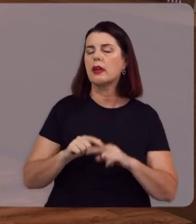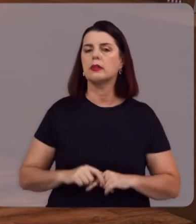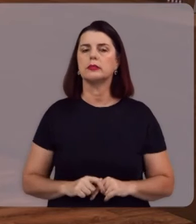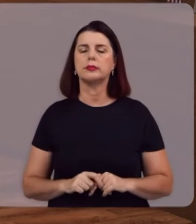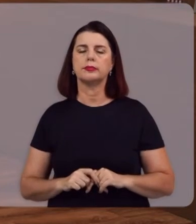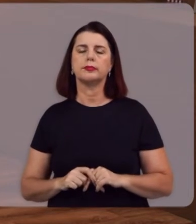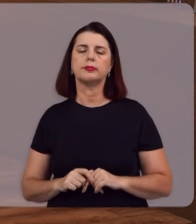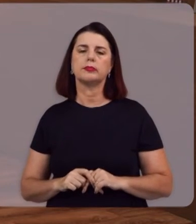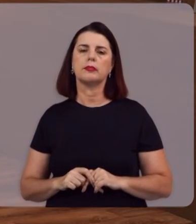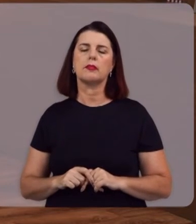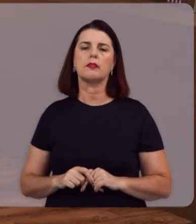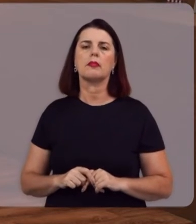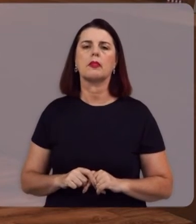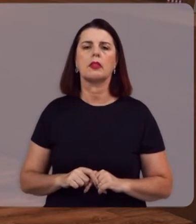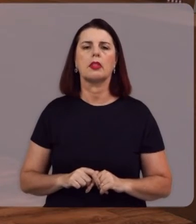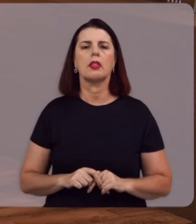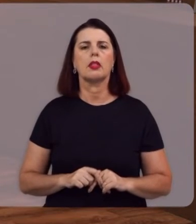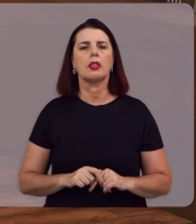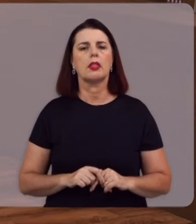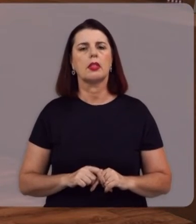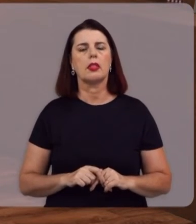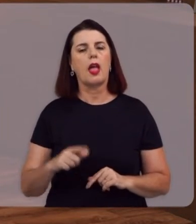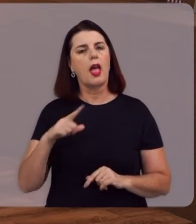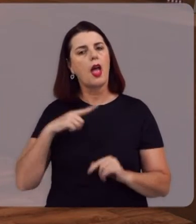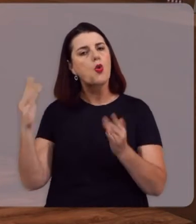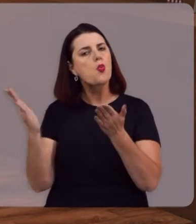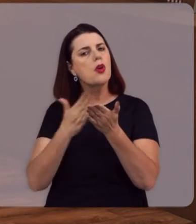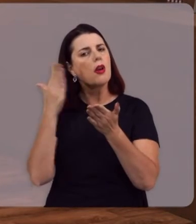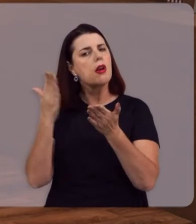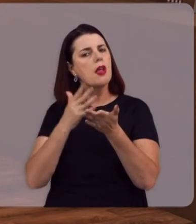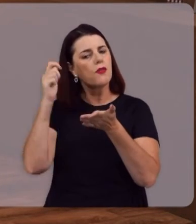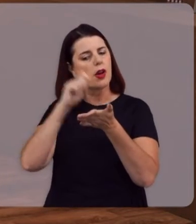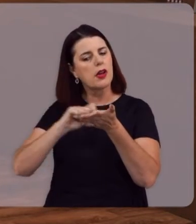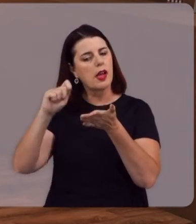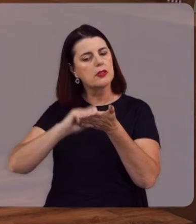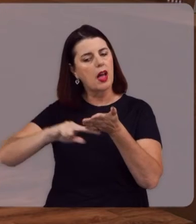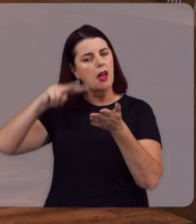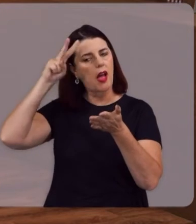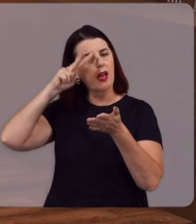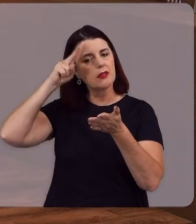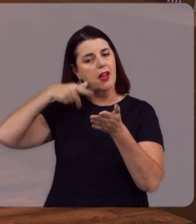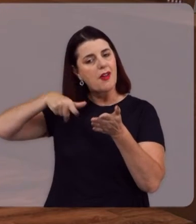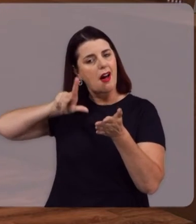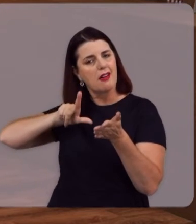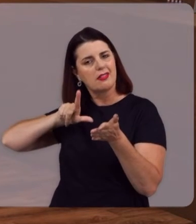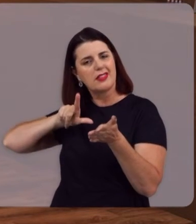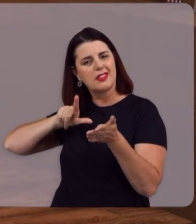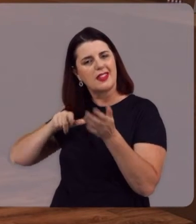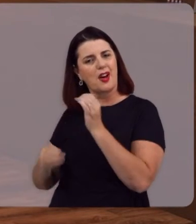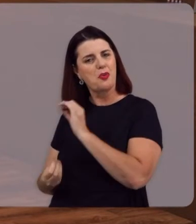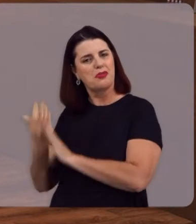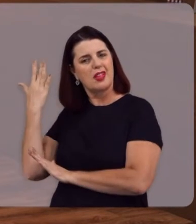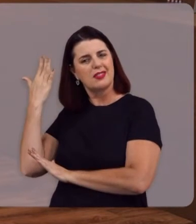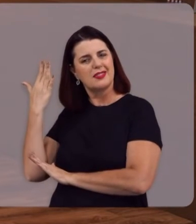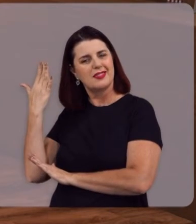verdade Porque ela É o livro Que escreve a história Antes da história Acontecer